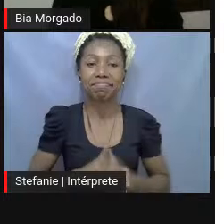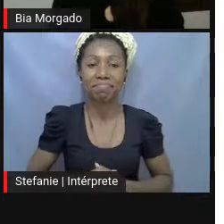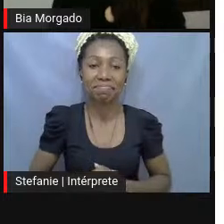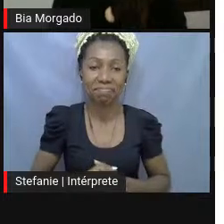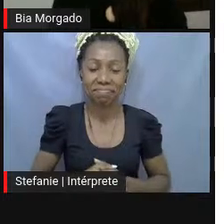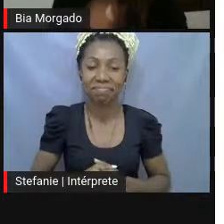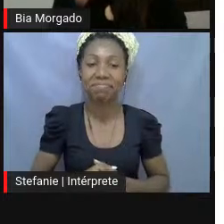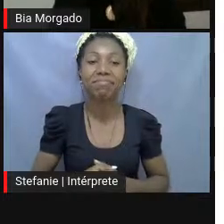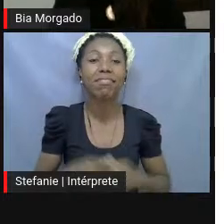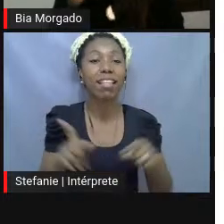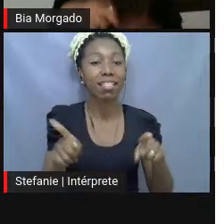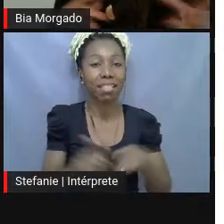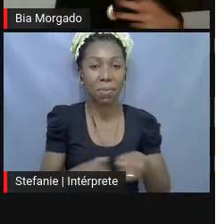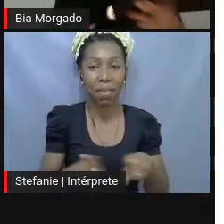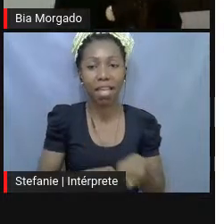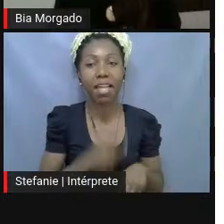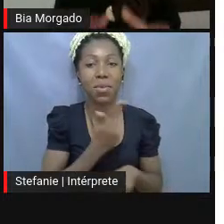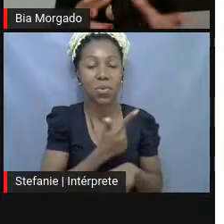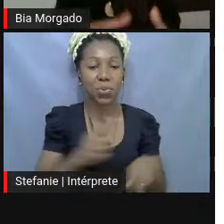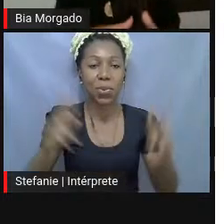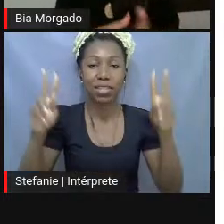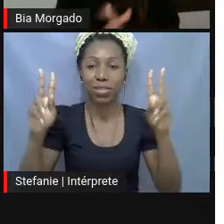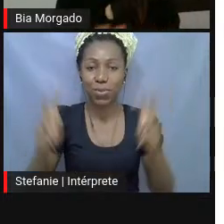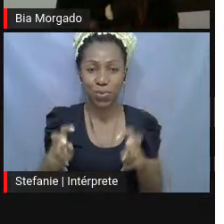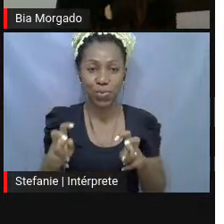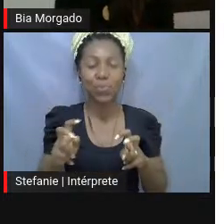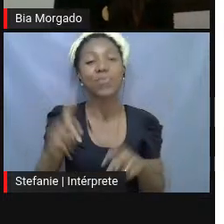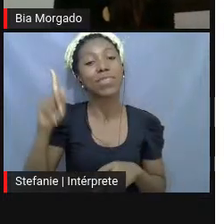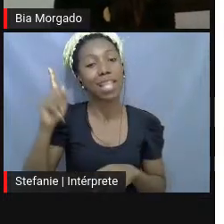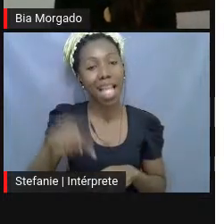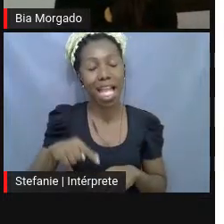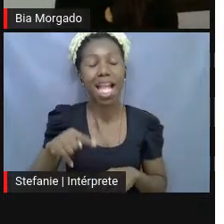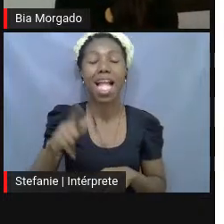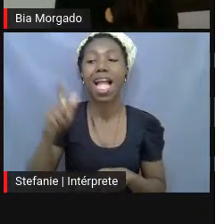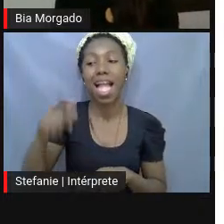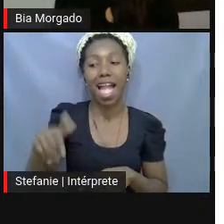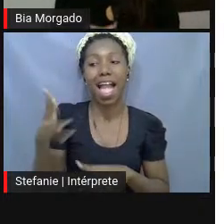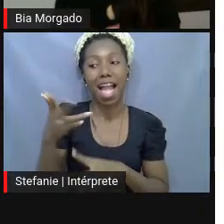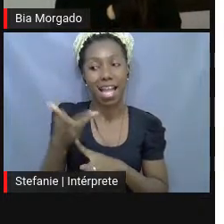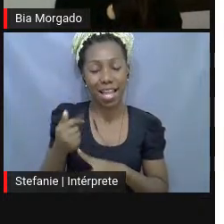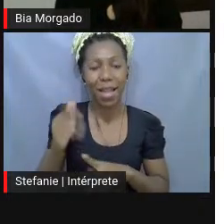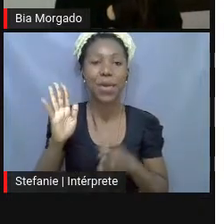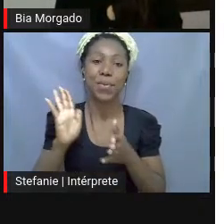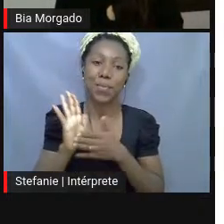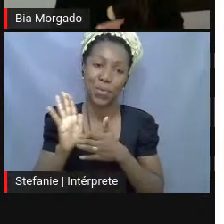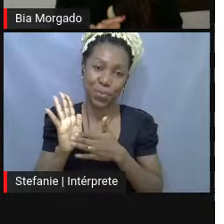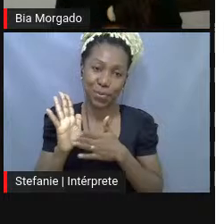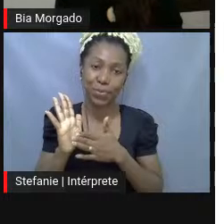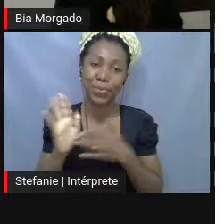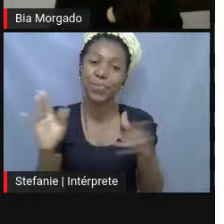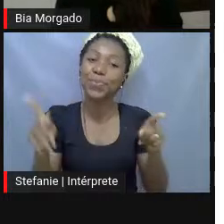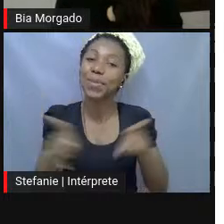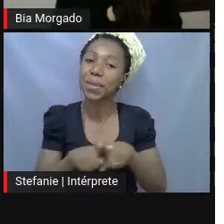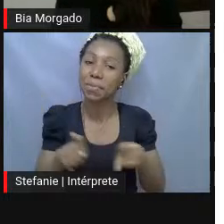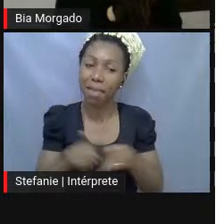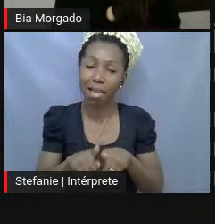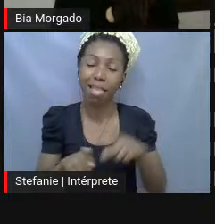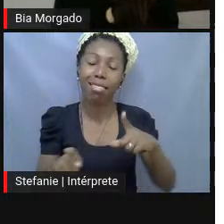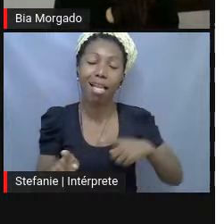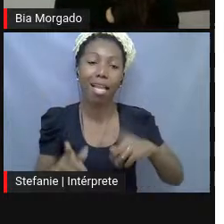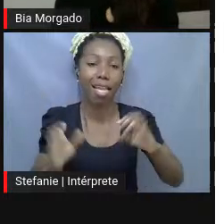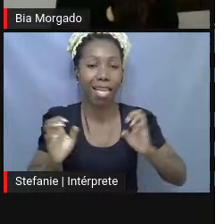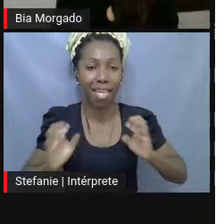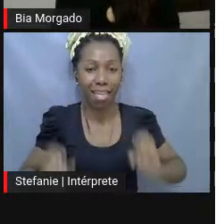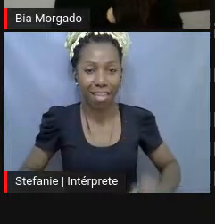outra questão que a já falou agora, o artista se coloca como propositor, também uma ética estética